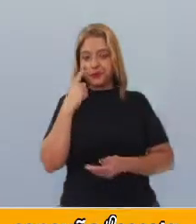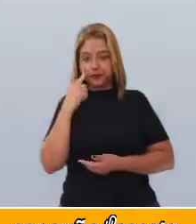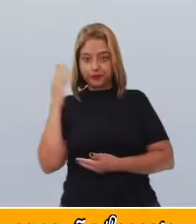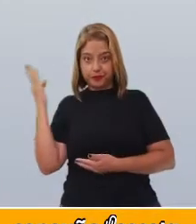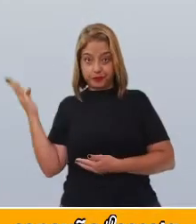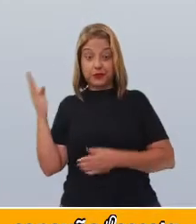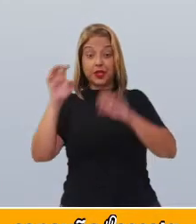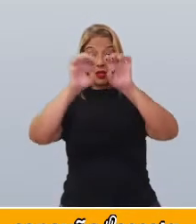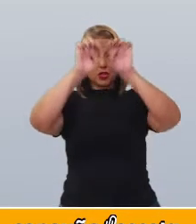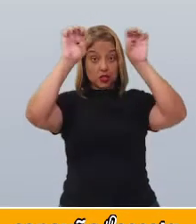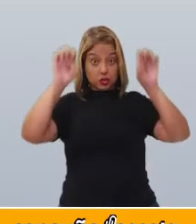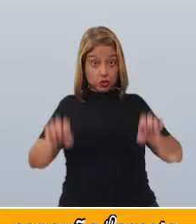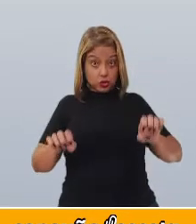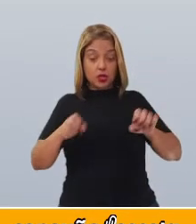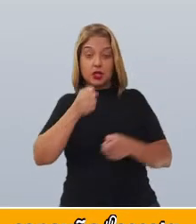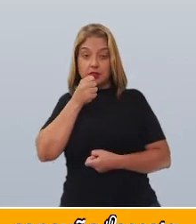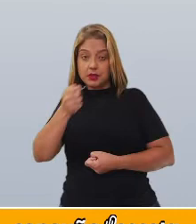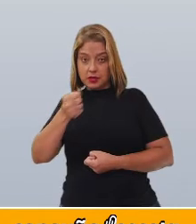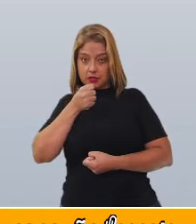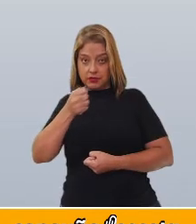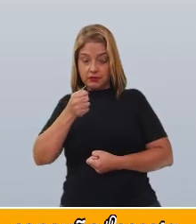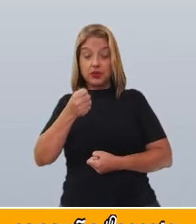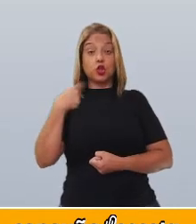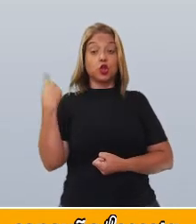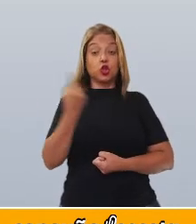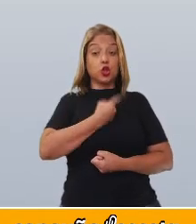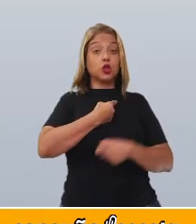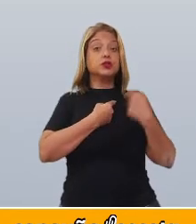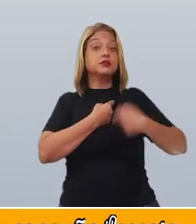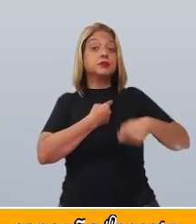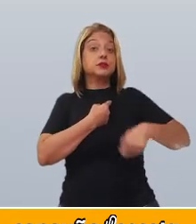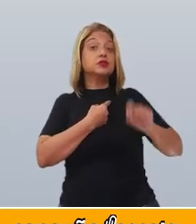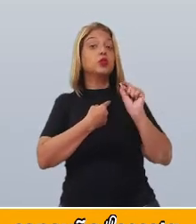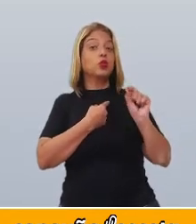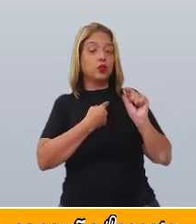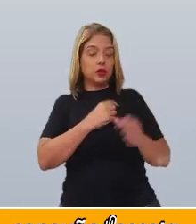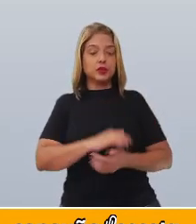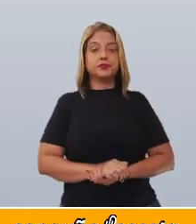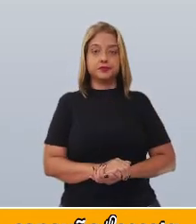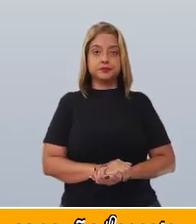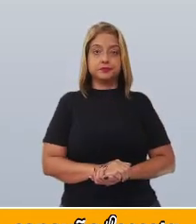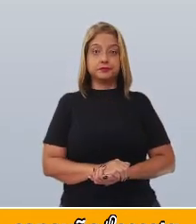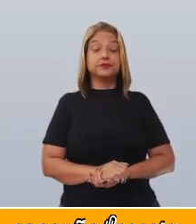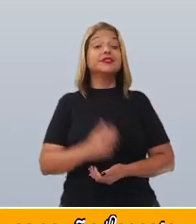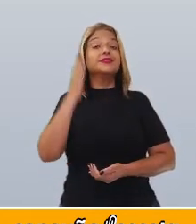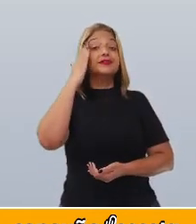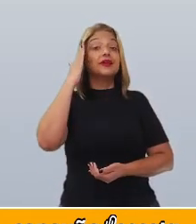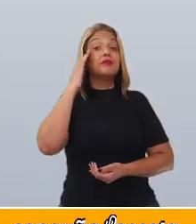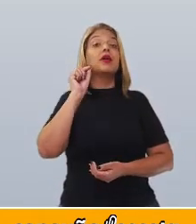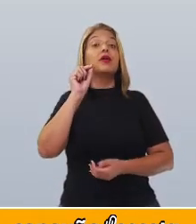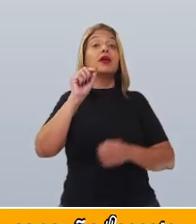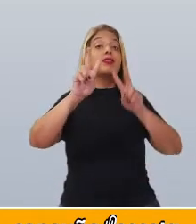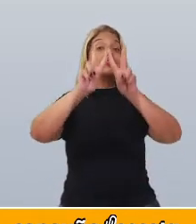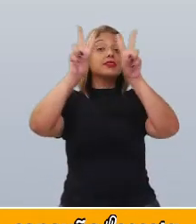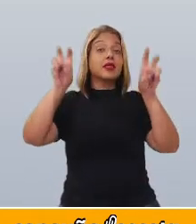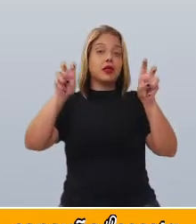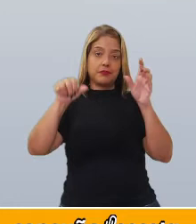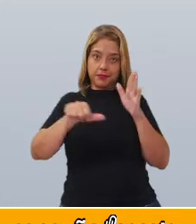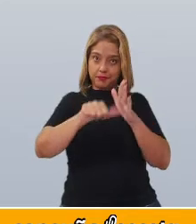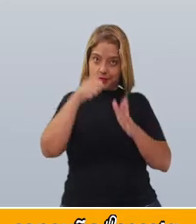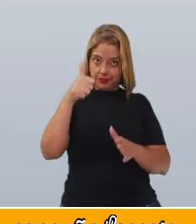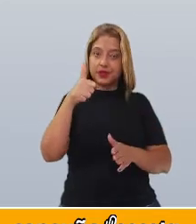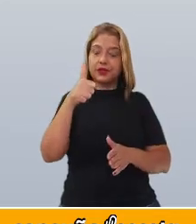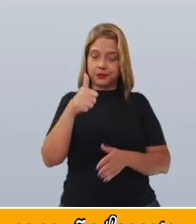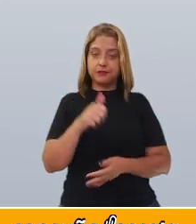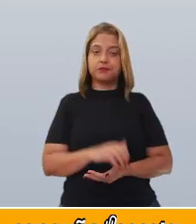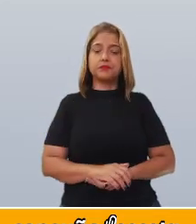Estruturando uma entrevista, nós precisamos, primeiro, definir qual é o tema dela. Essa